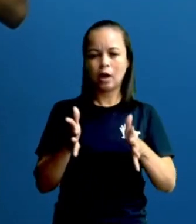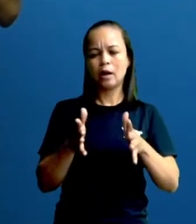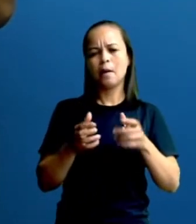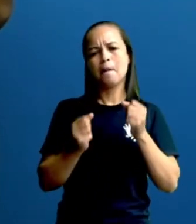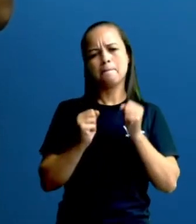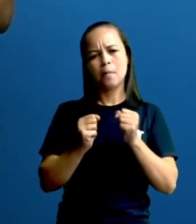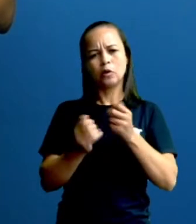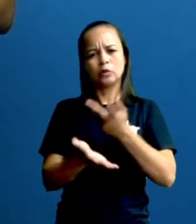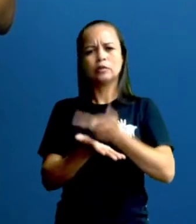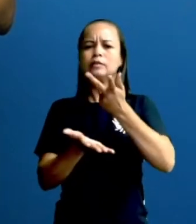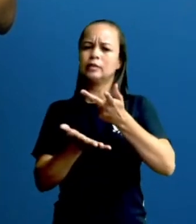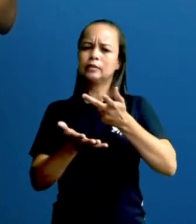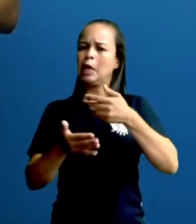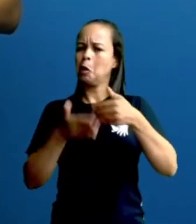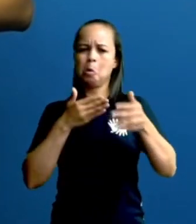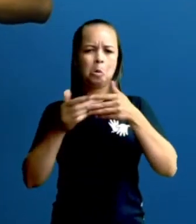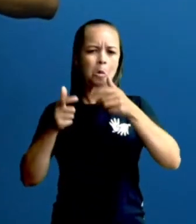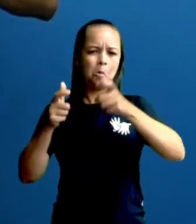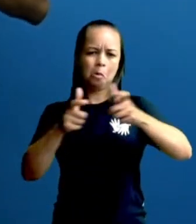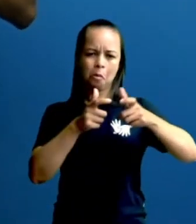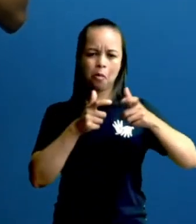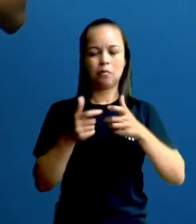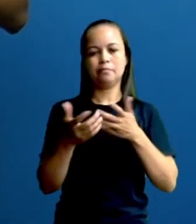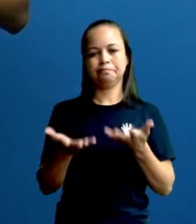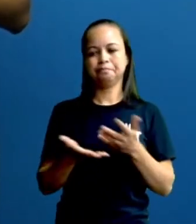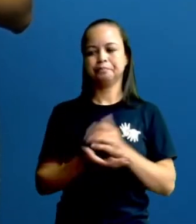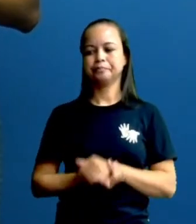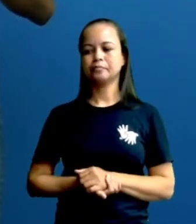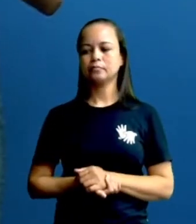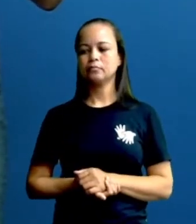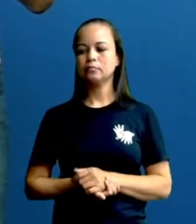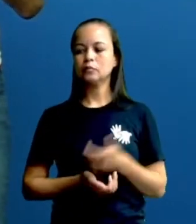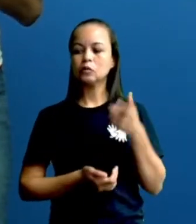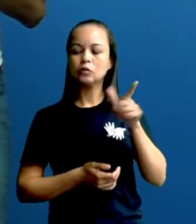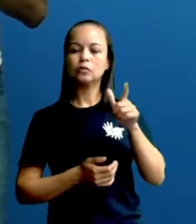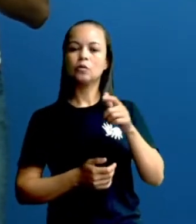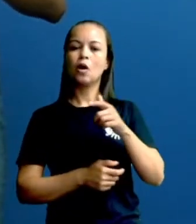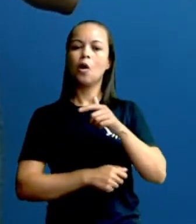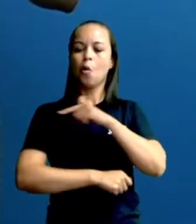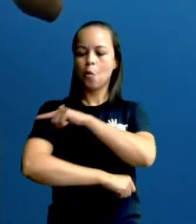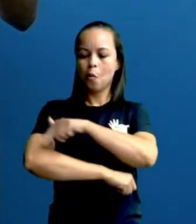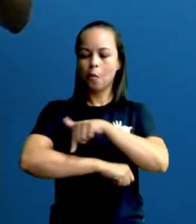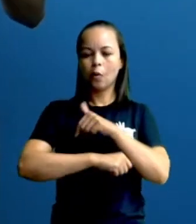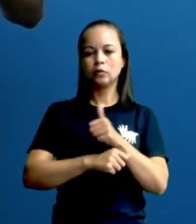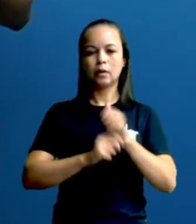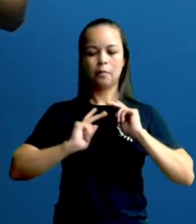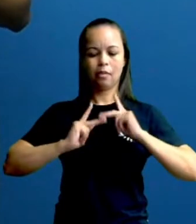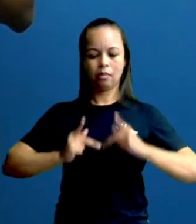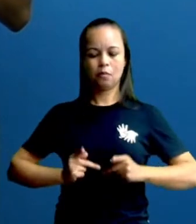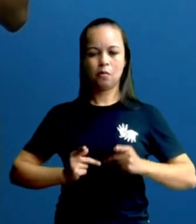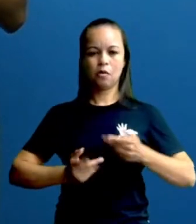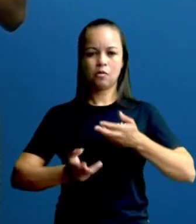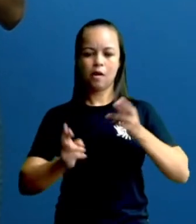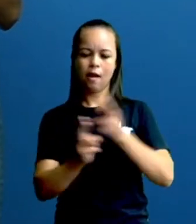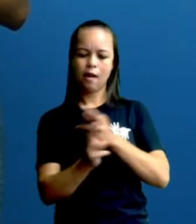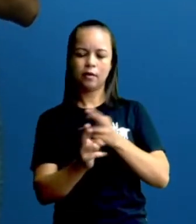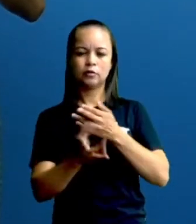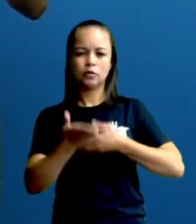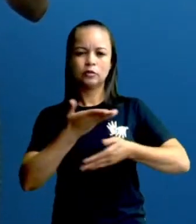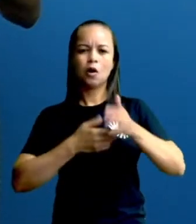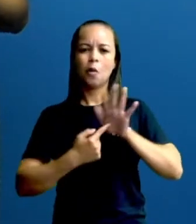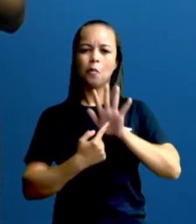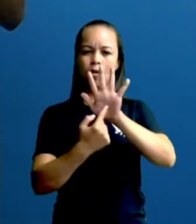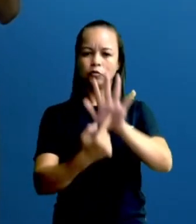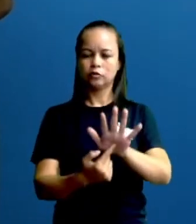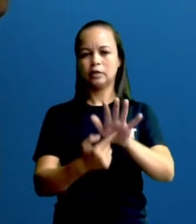situação e em qualquer espaço, tá? Outro ponto. O comportamento humano e as relações são apresentadas de